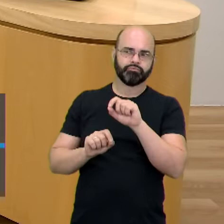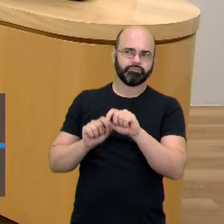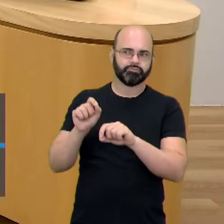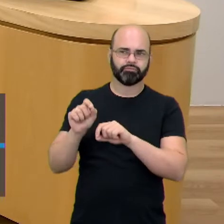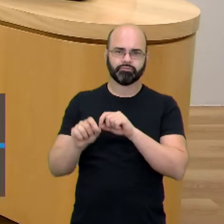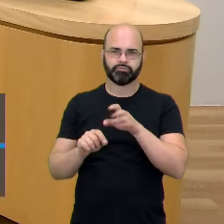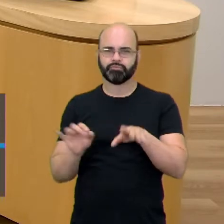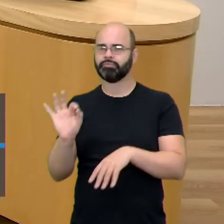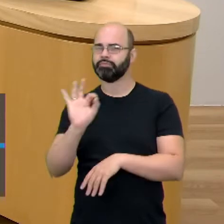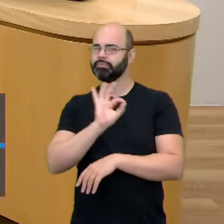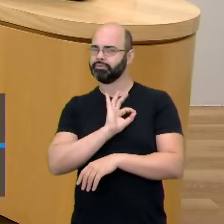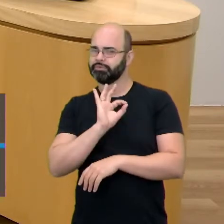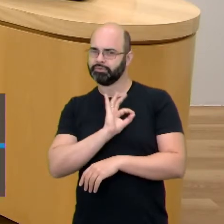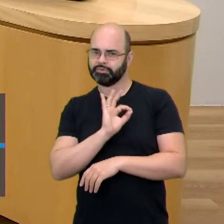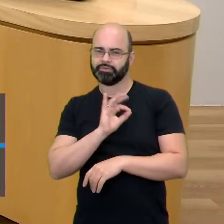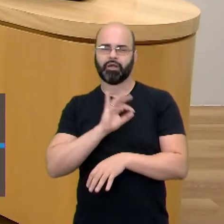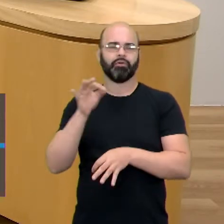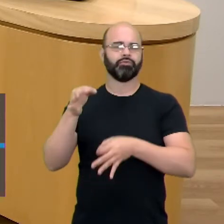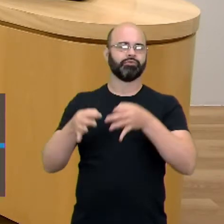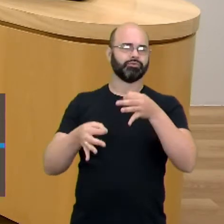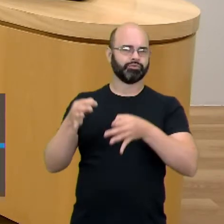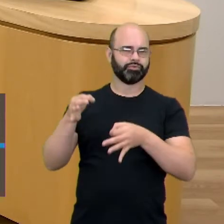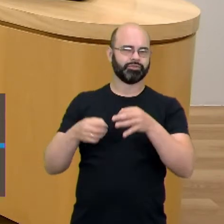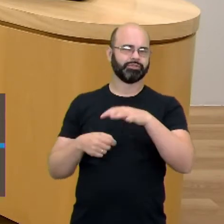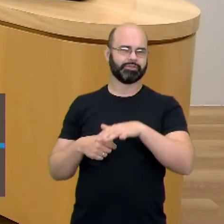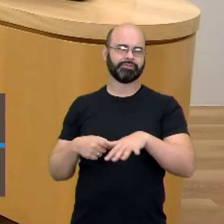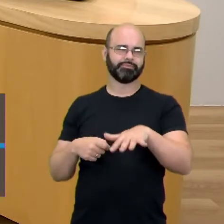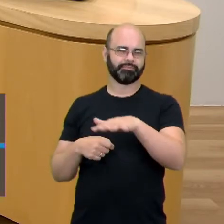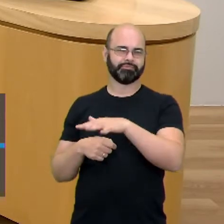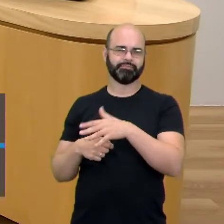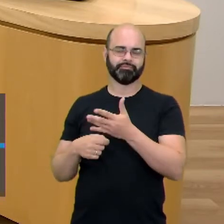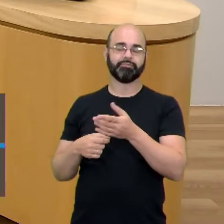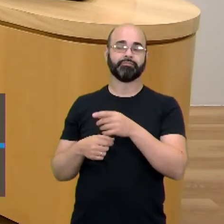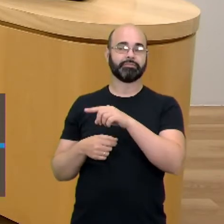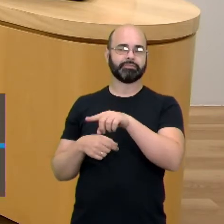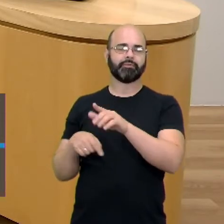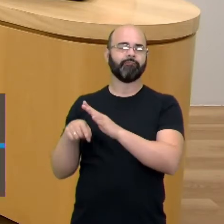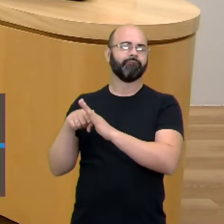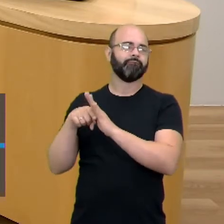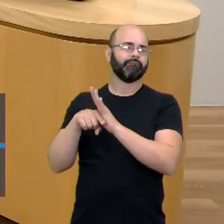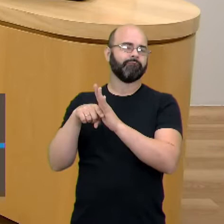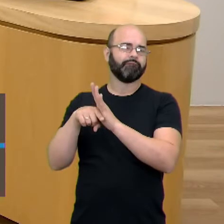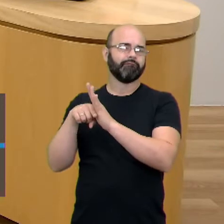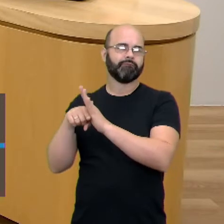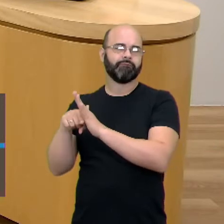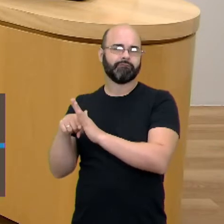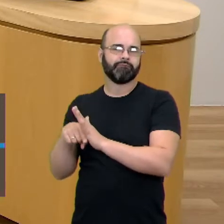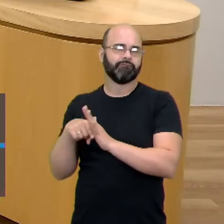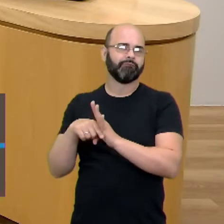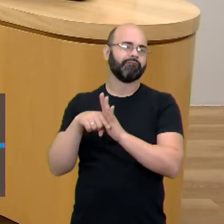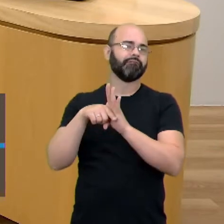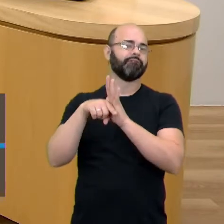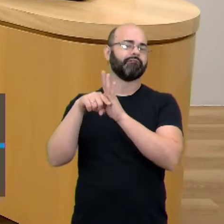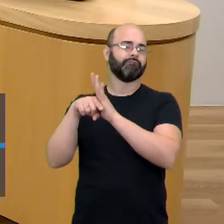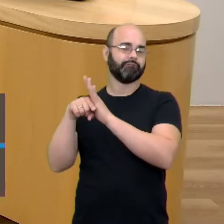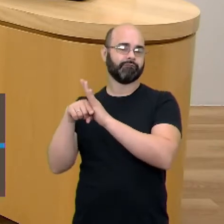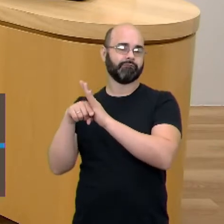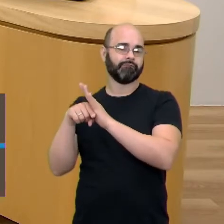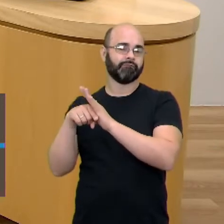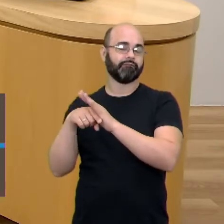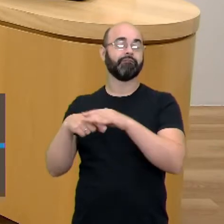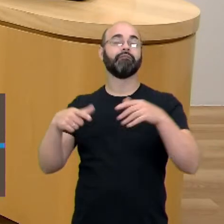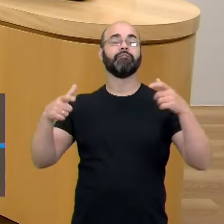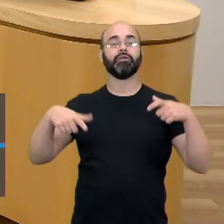policial, e todo esse procedimento investigativo acontecia dentro de um hospital.